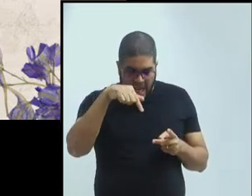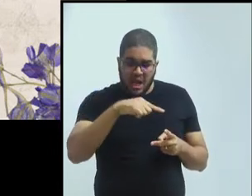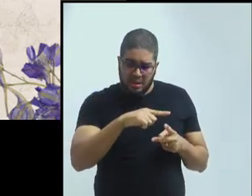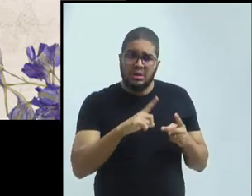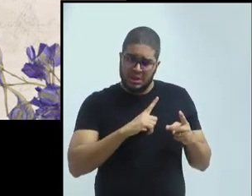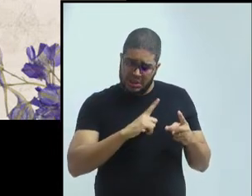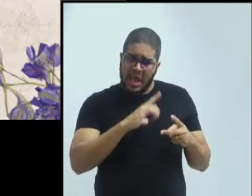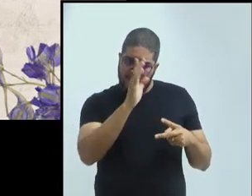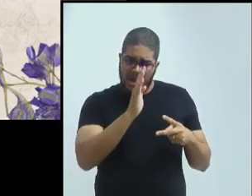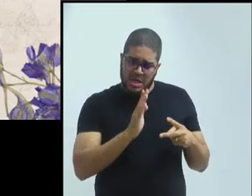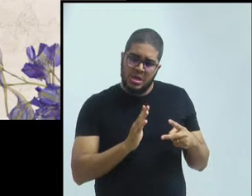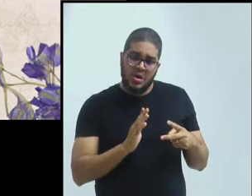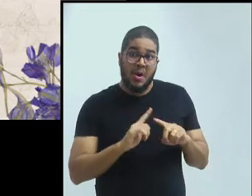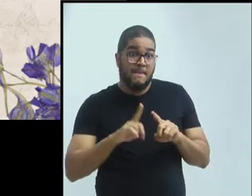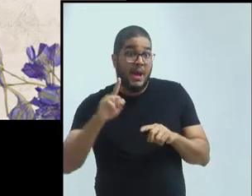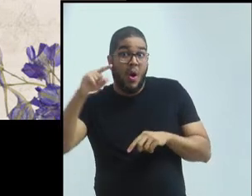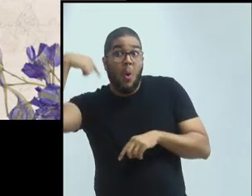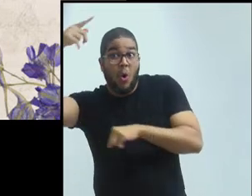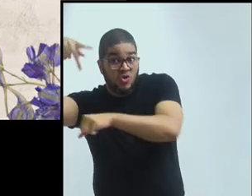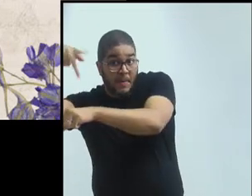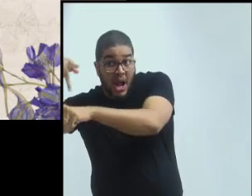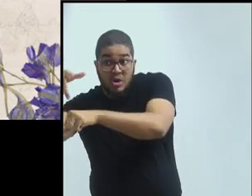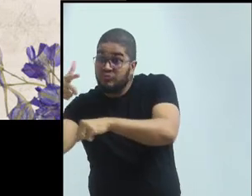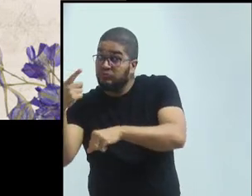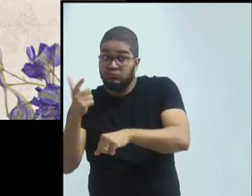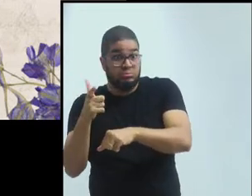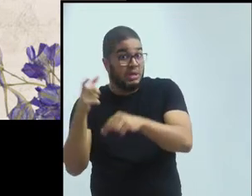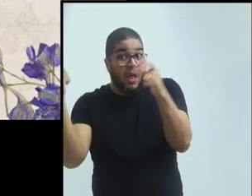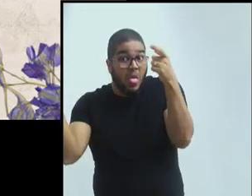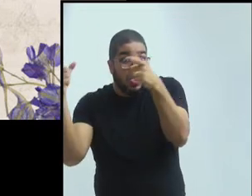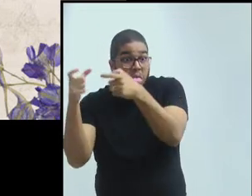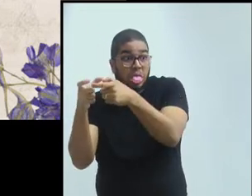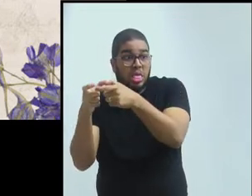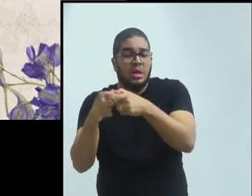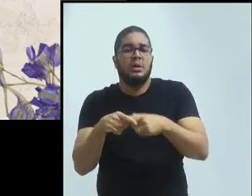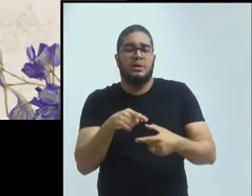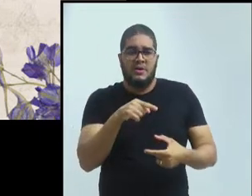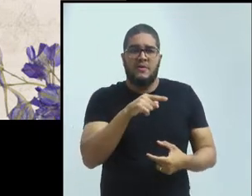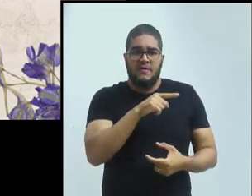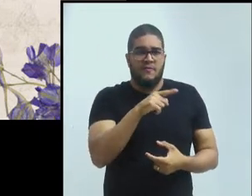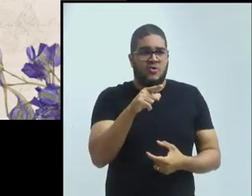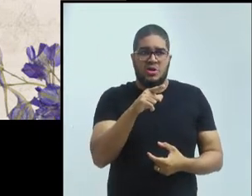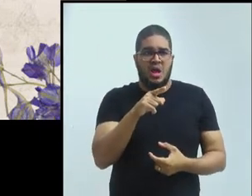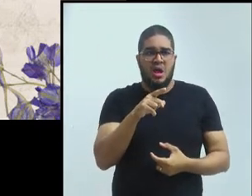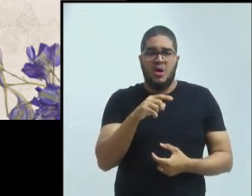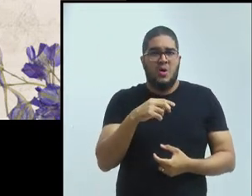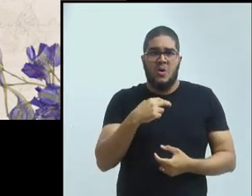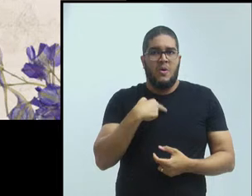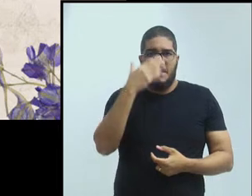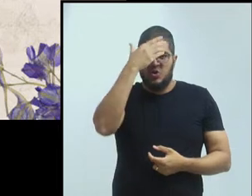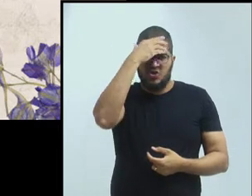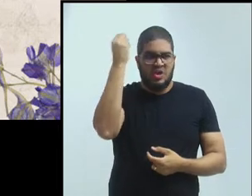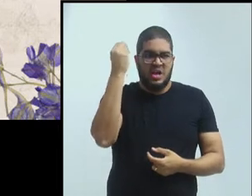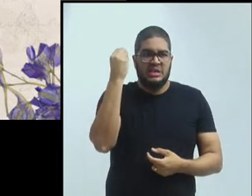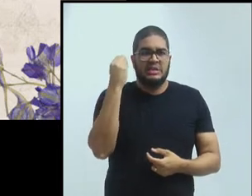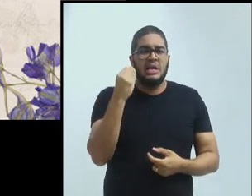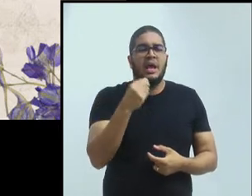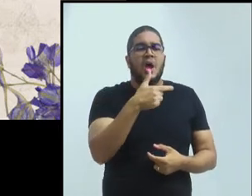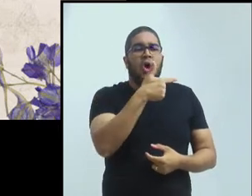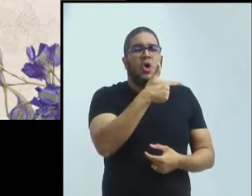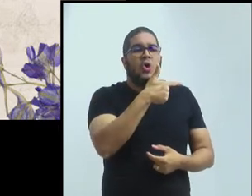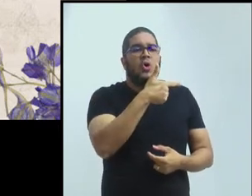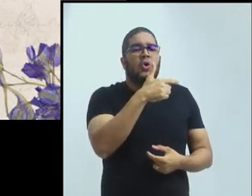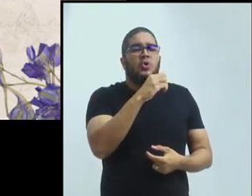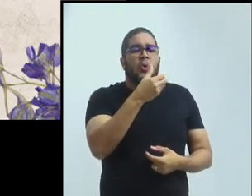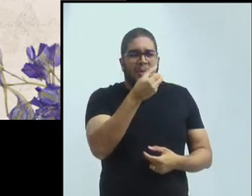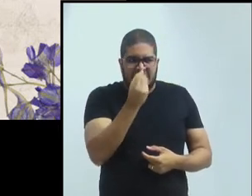seis anos, porque não vamos esquecer, 2016 foi o golpe, o governo temer terrível, e aí veio